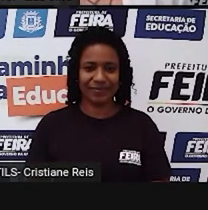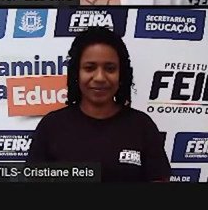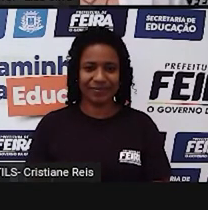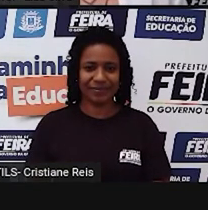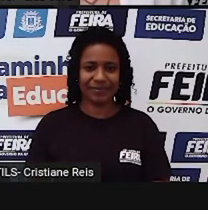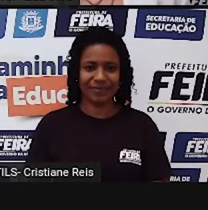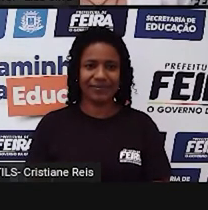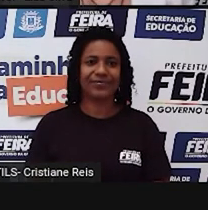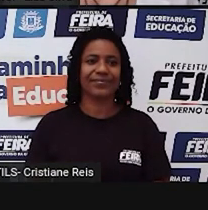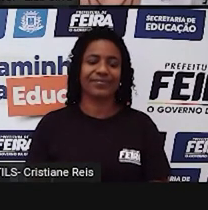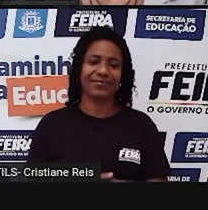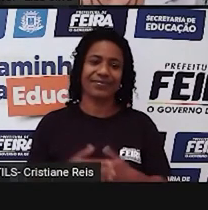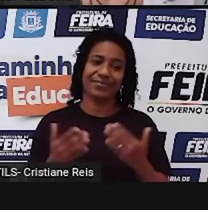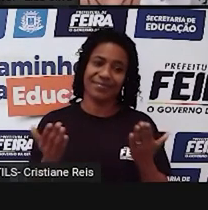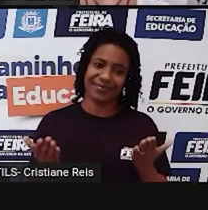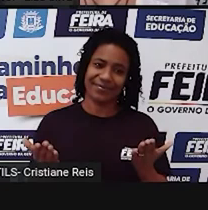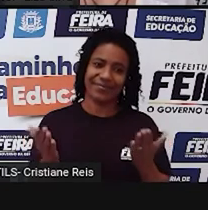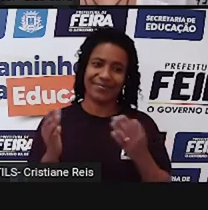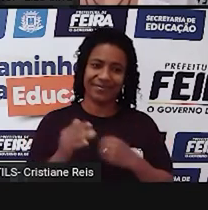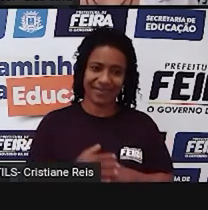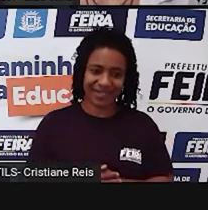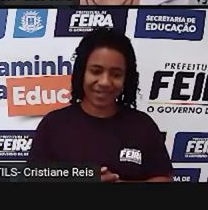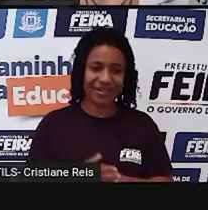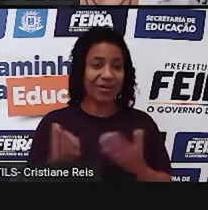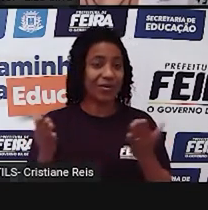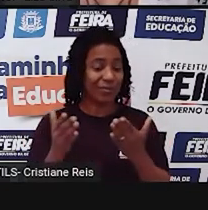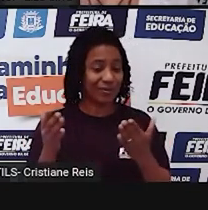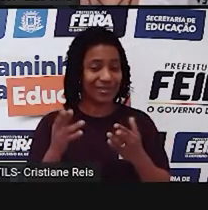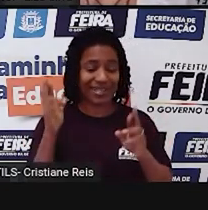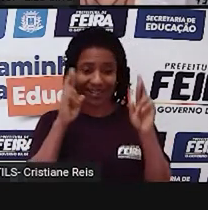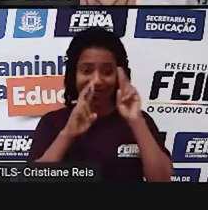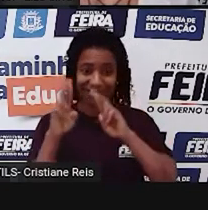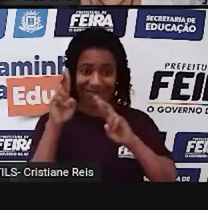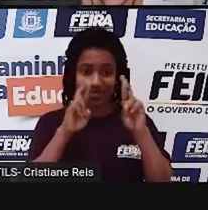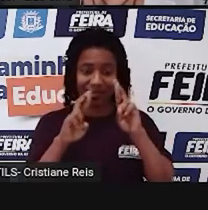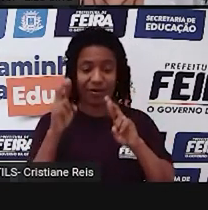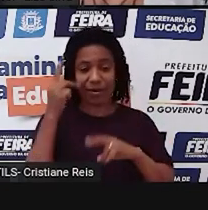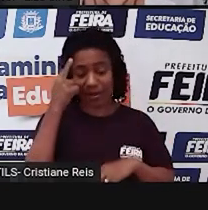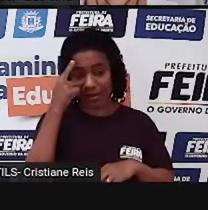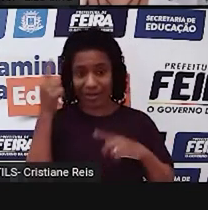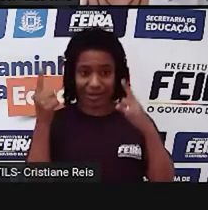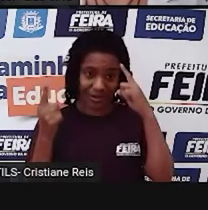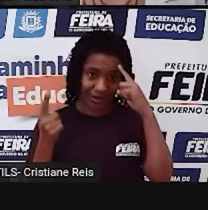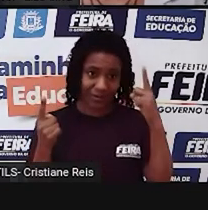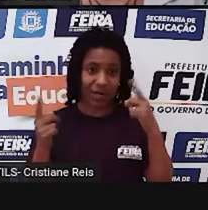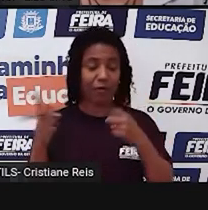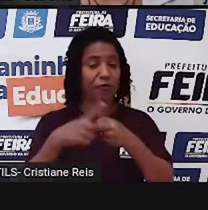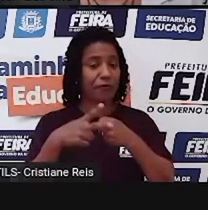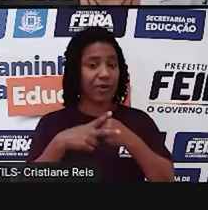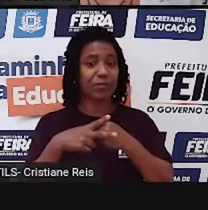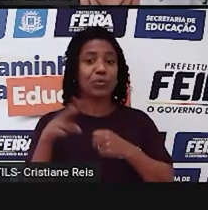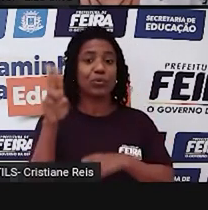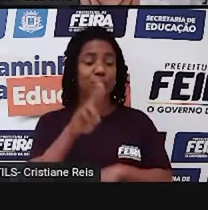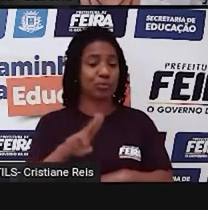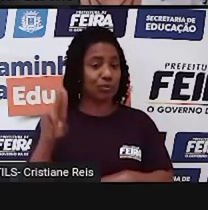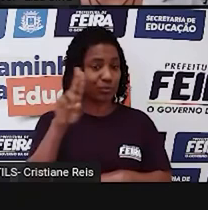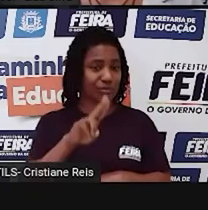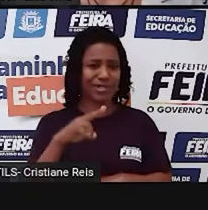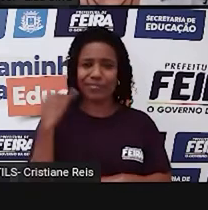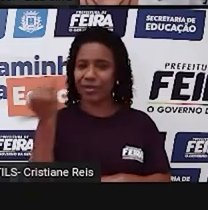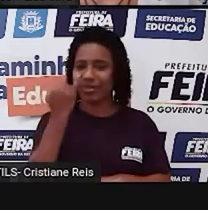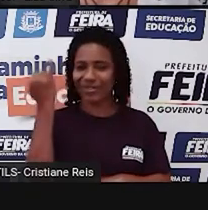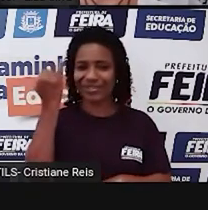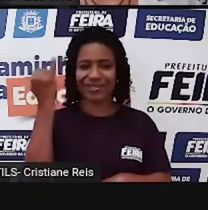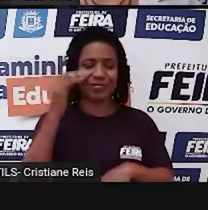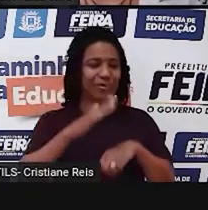E para revisar a nossa aula de hoje, é importante lembrarmos que os verbos são utilizados para expressar ações,